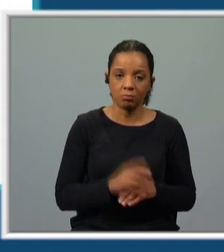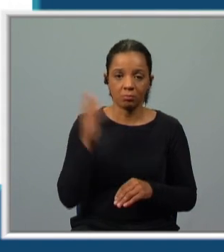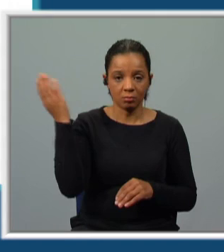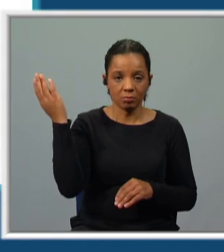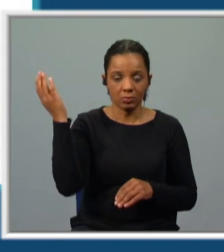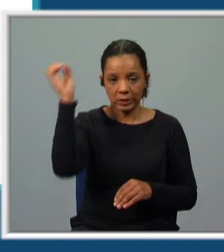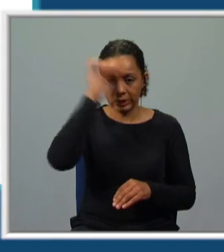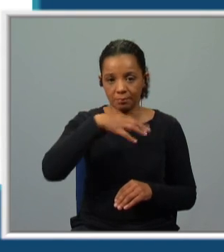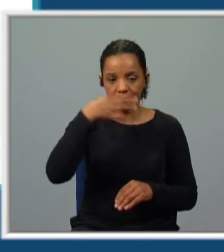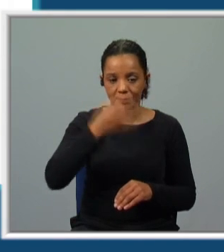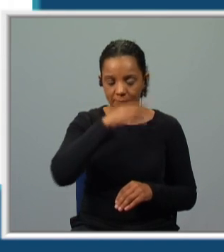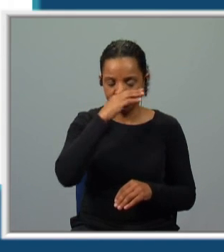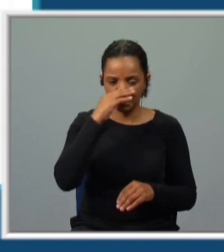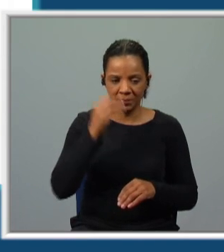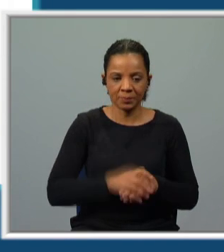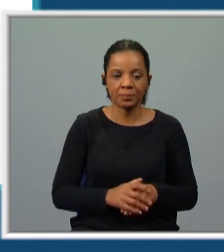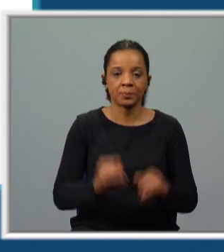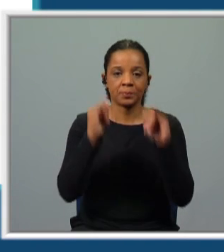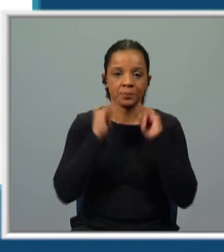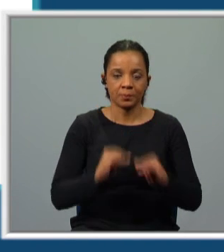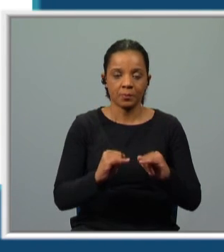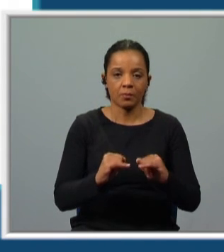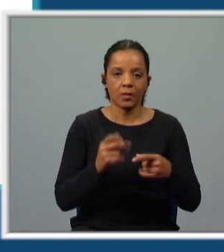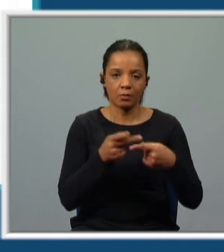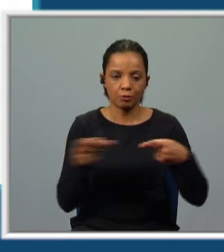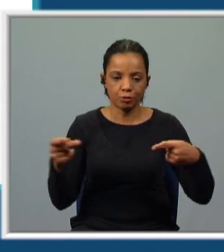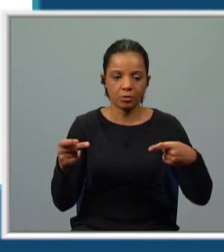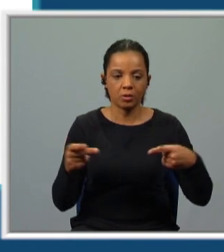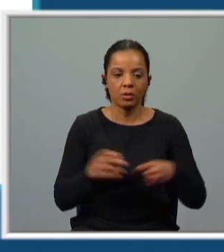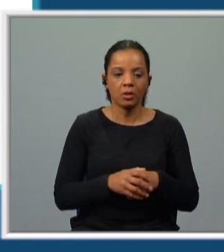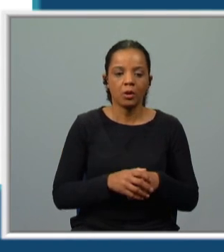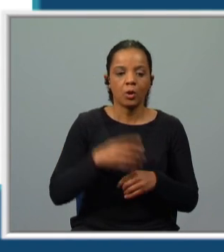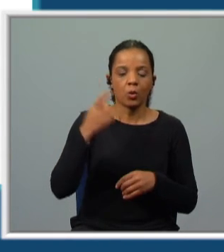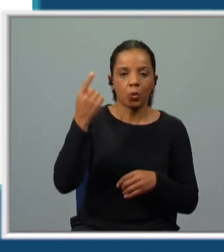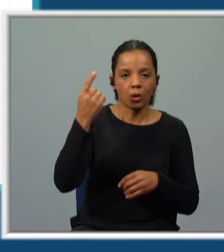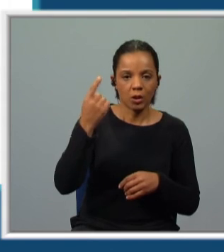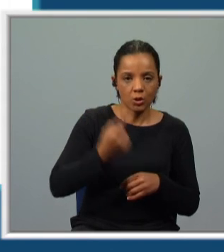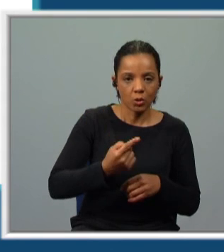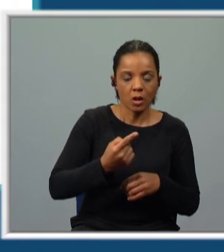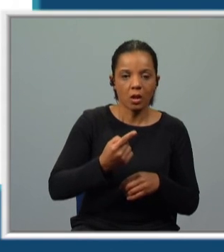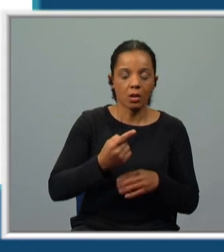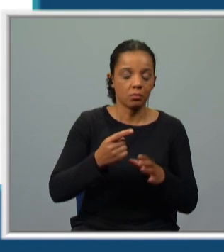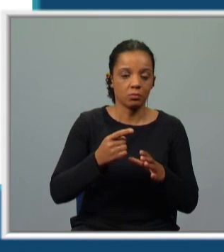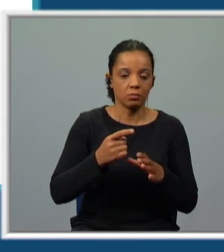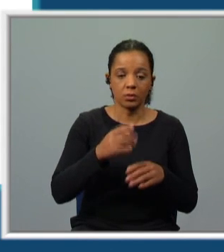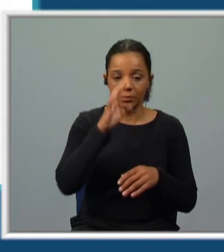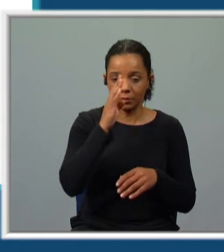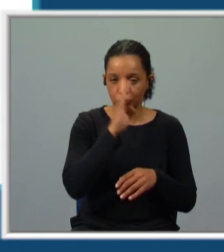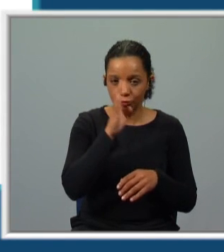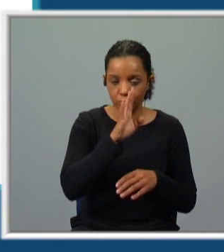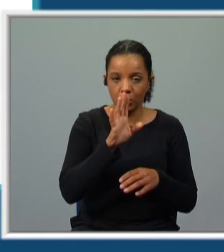Adamastor, ninguém acreditará. O Adamastor, condicional composto, auxiliar no condicional, teria